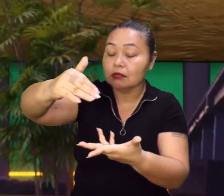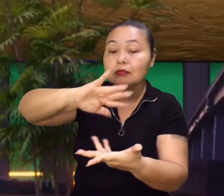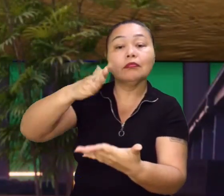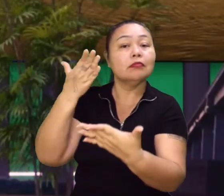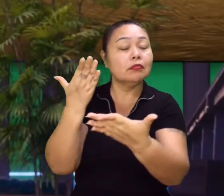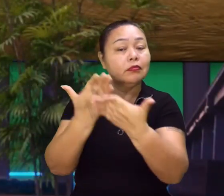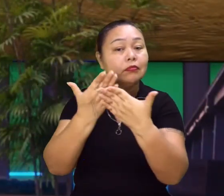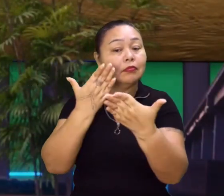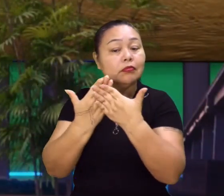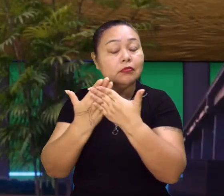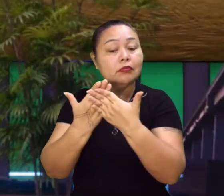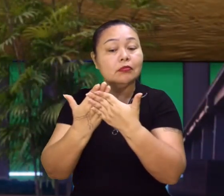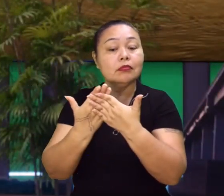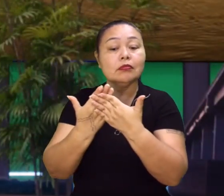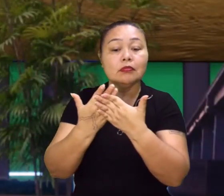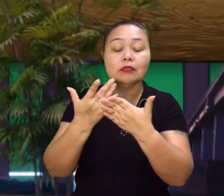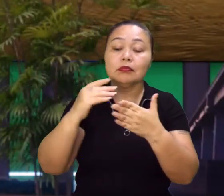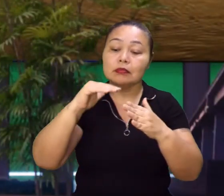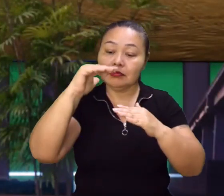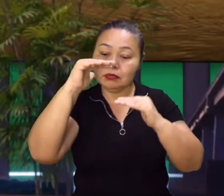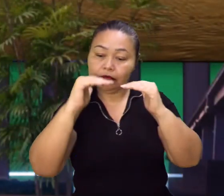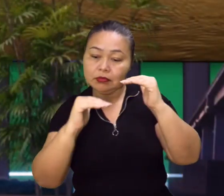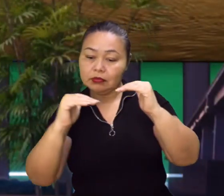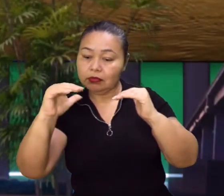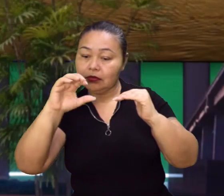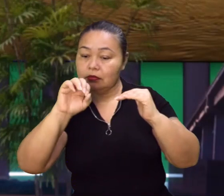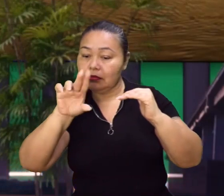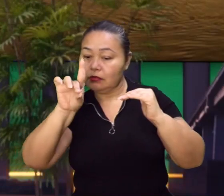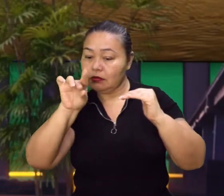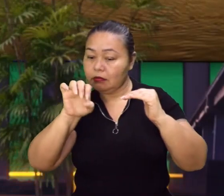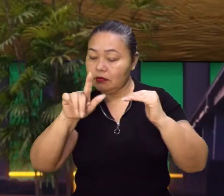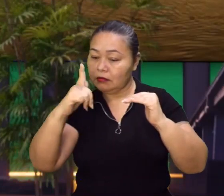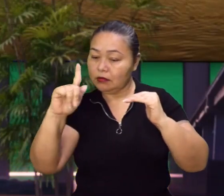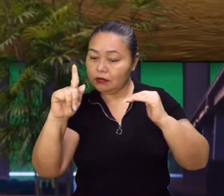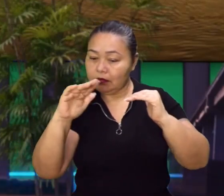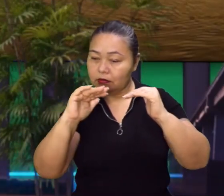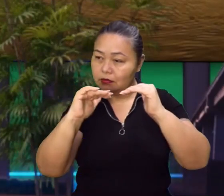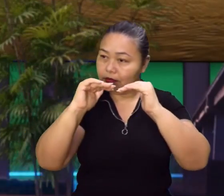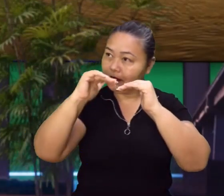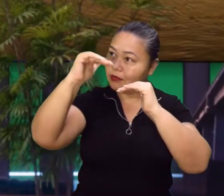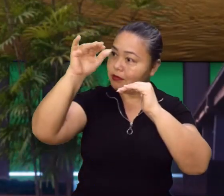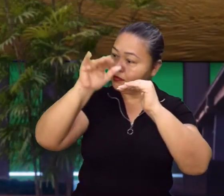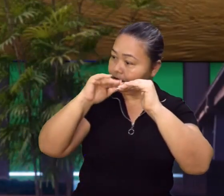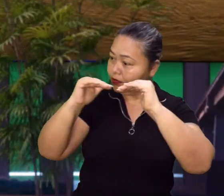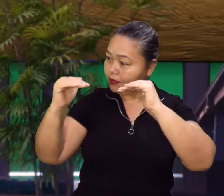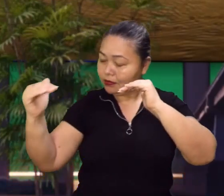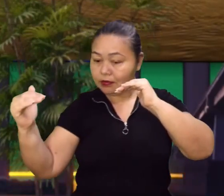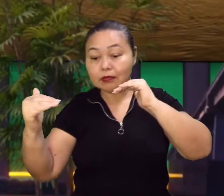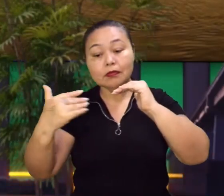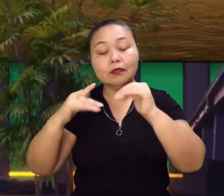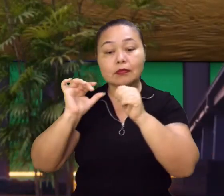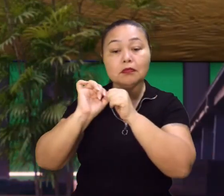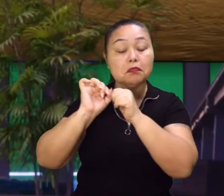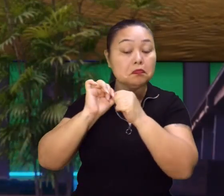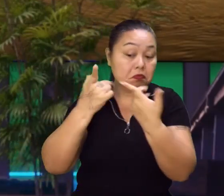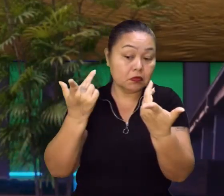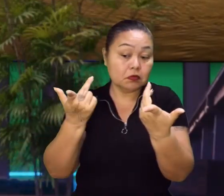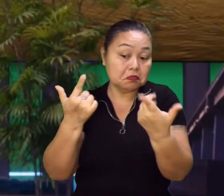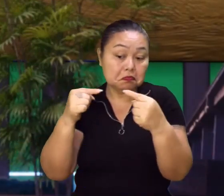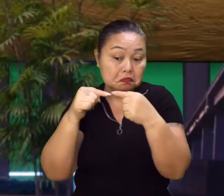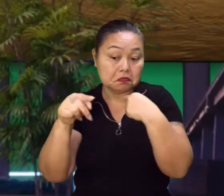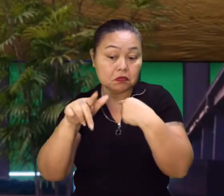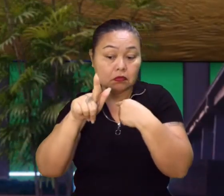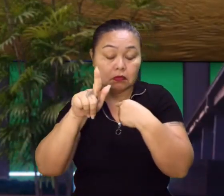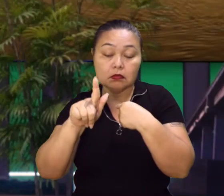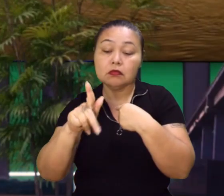estudaram que são chamadas aí de coordenadas geográficas. Sem a coordenada geográfica, não teria razão de ter GPS, porque